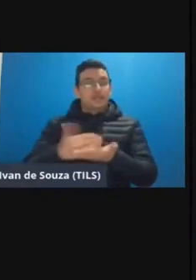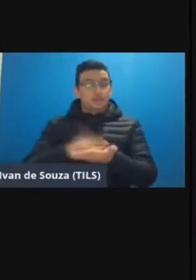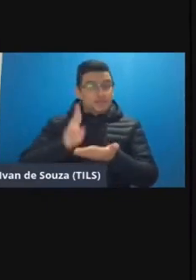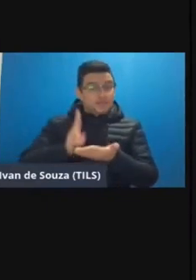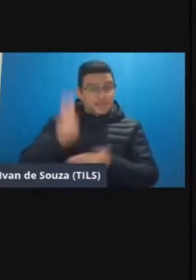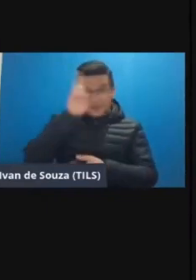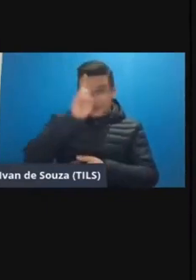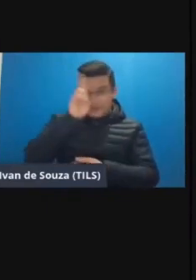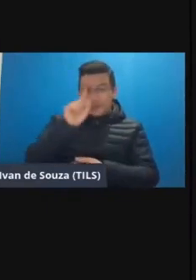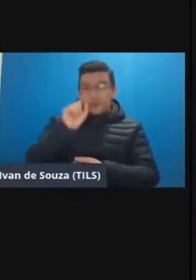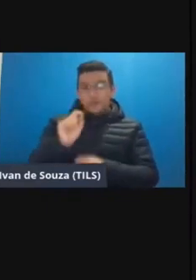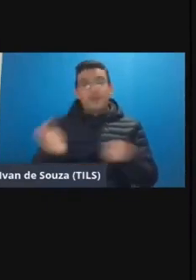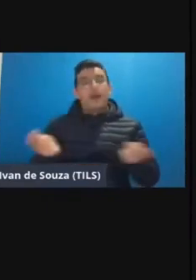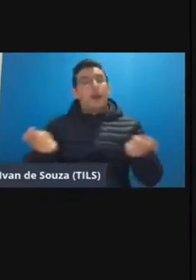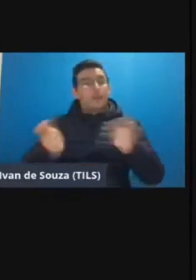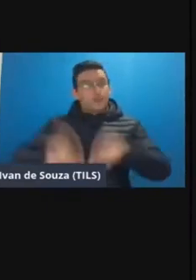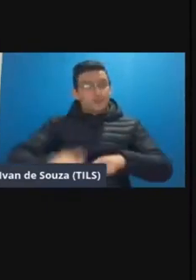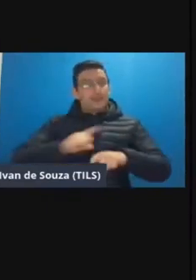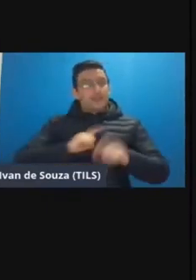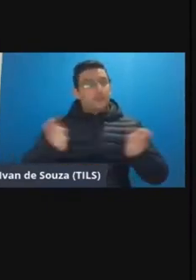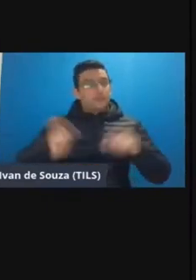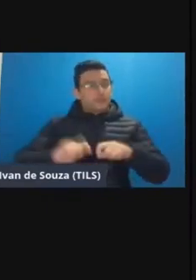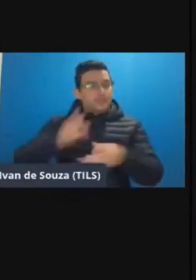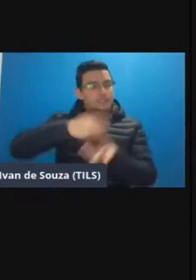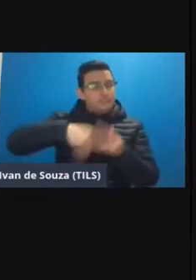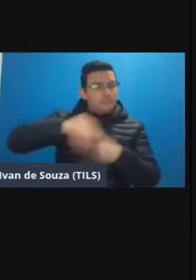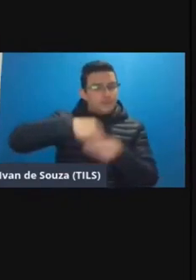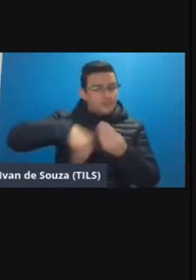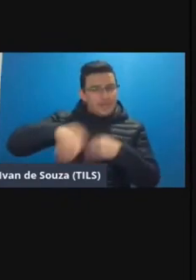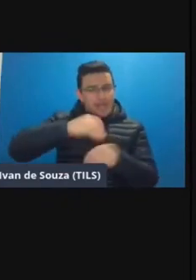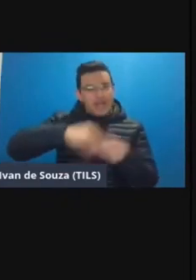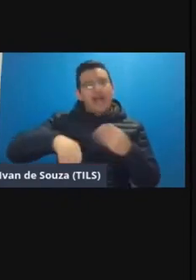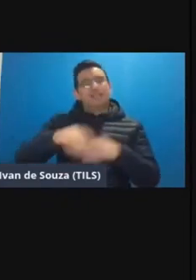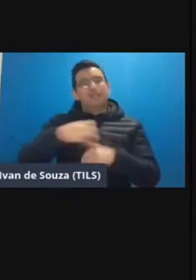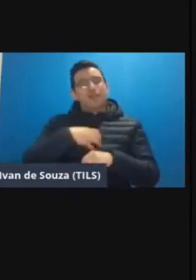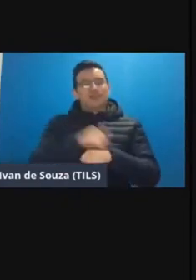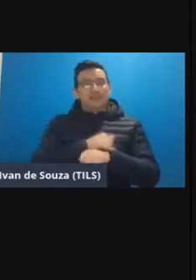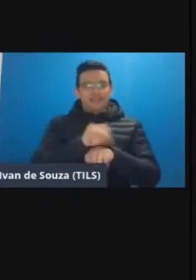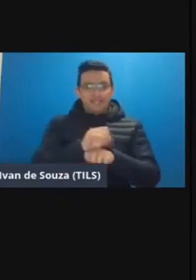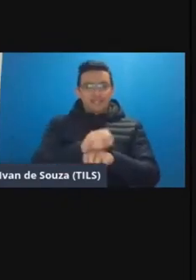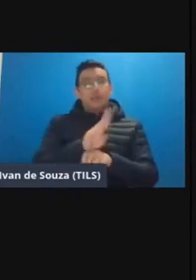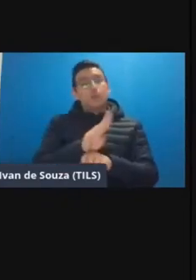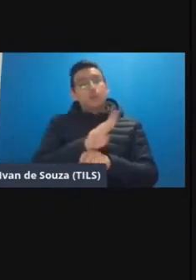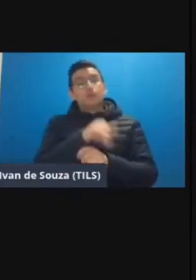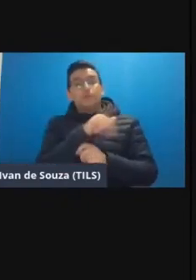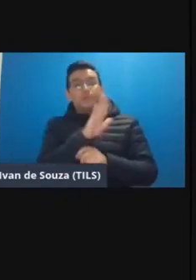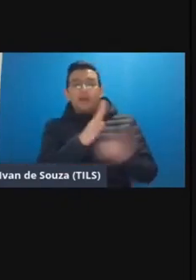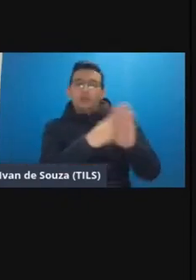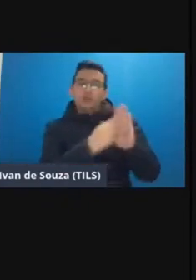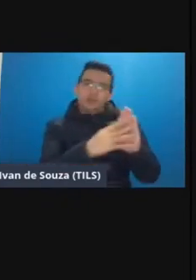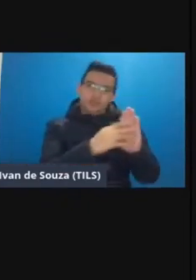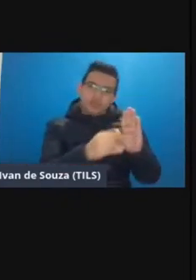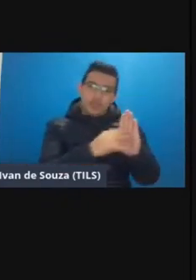lembrando que há possibilidade né de mescla entre eles é ou de uso mais recorrente de um modelo